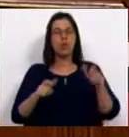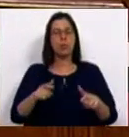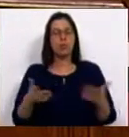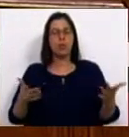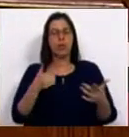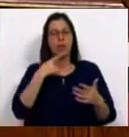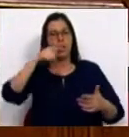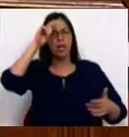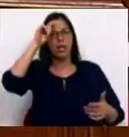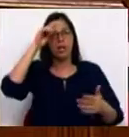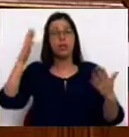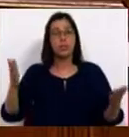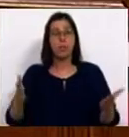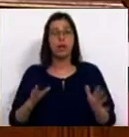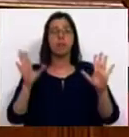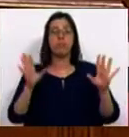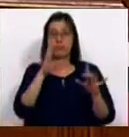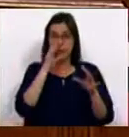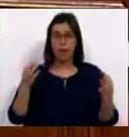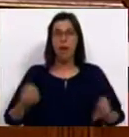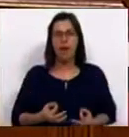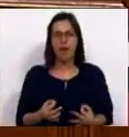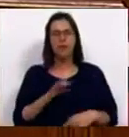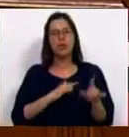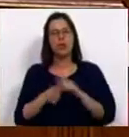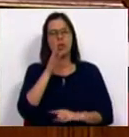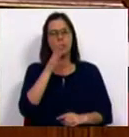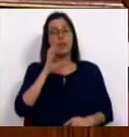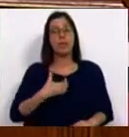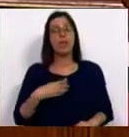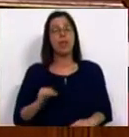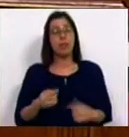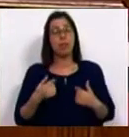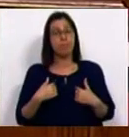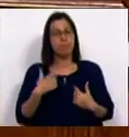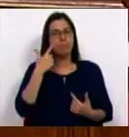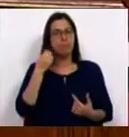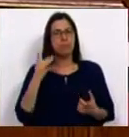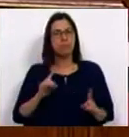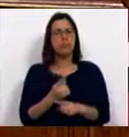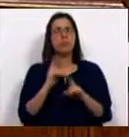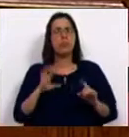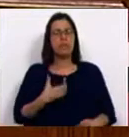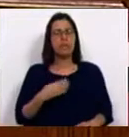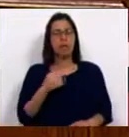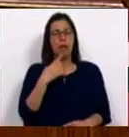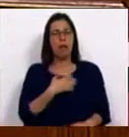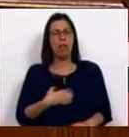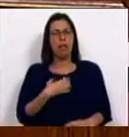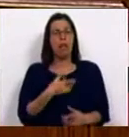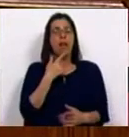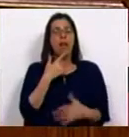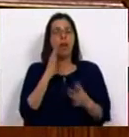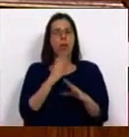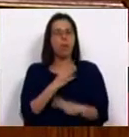foram tão desrespeitados. Ora, se é assim é, senhores deputados do CDS, ficamos sem compreender porque é que o CDS fica tão incomodado